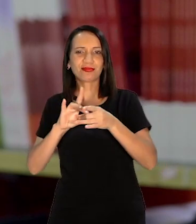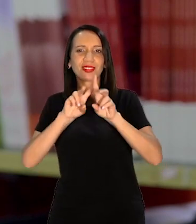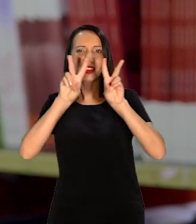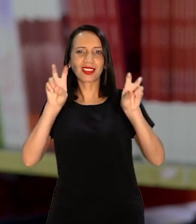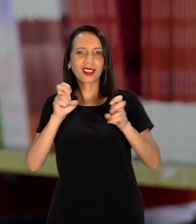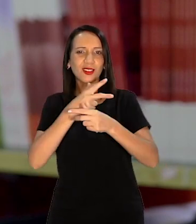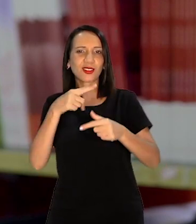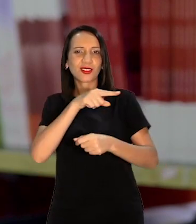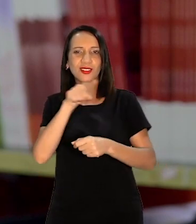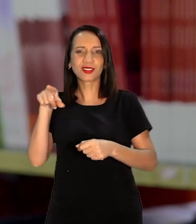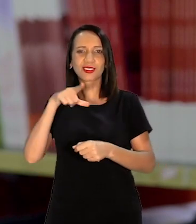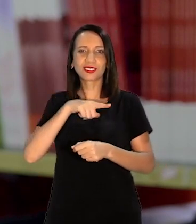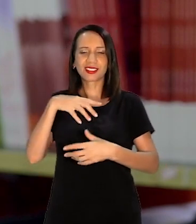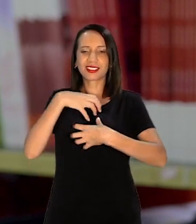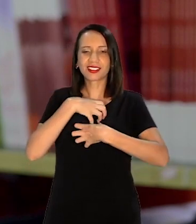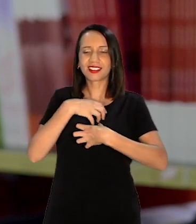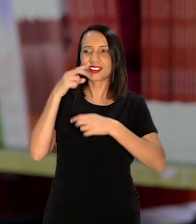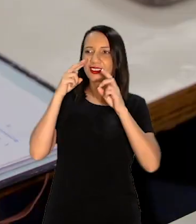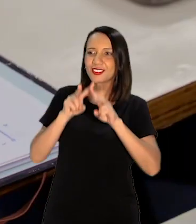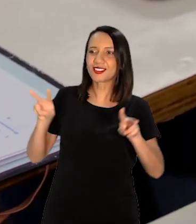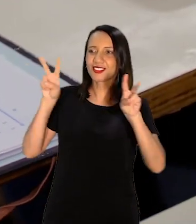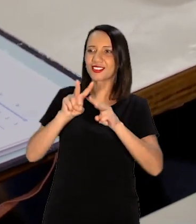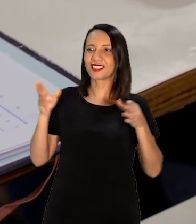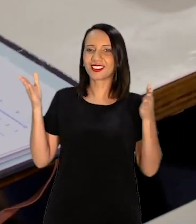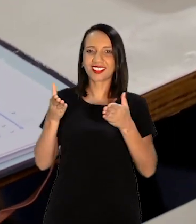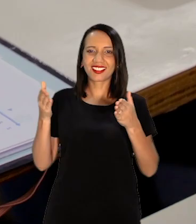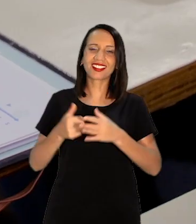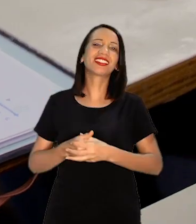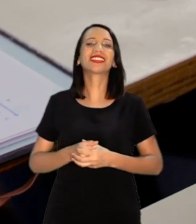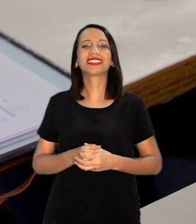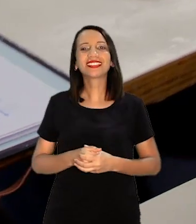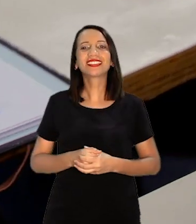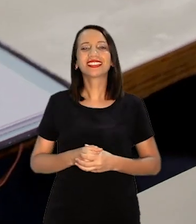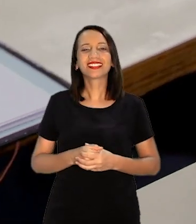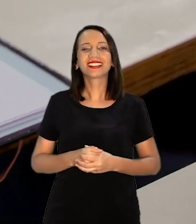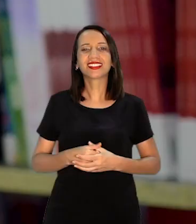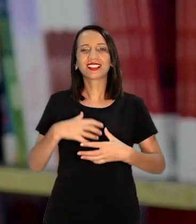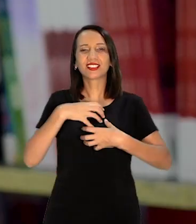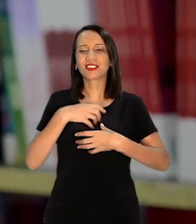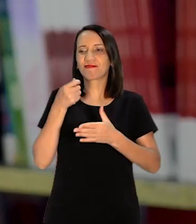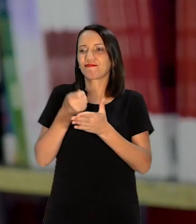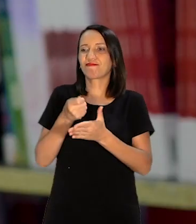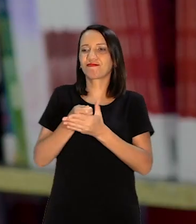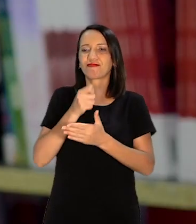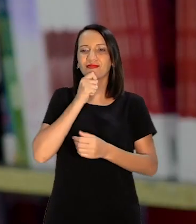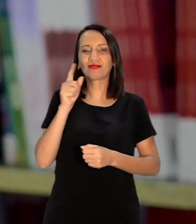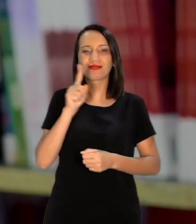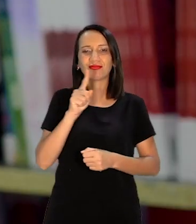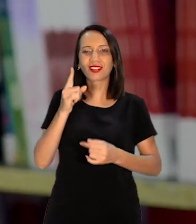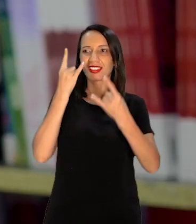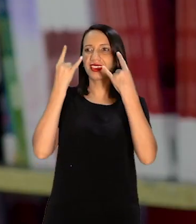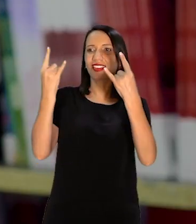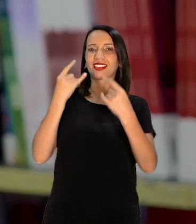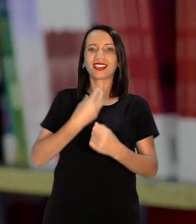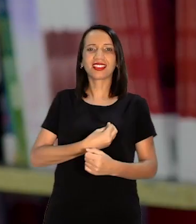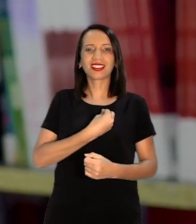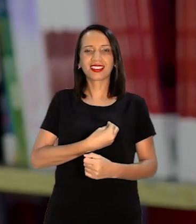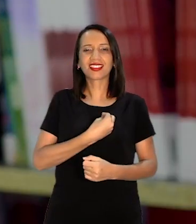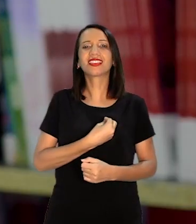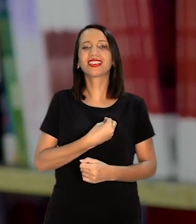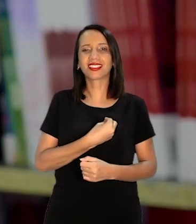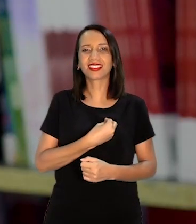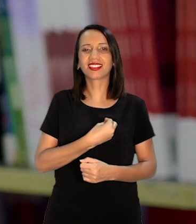tema Com algo que está Tipo do meu lado Que eu estou enxergando agora Não era Algo engessado Isso me encantou muito Até um ponto Que